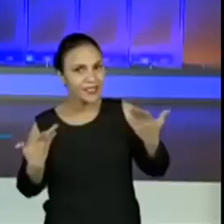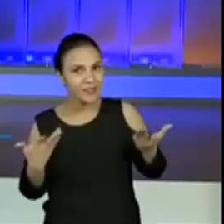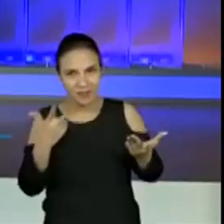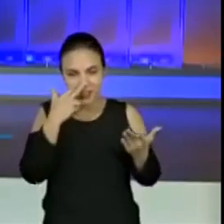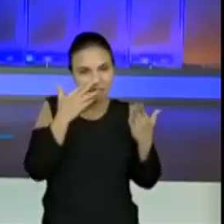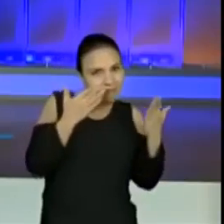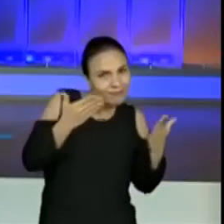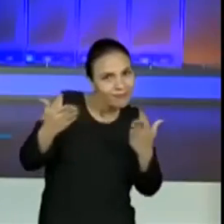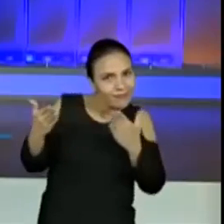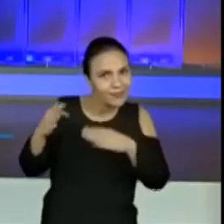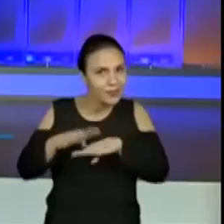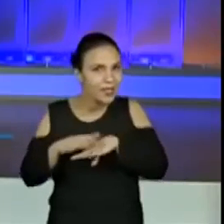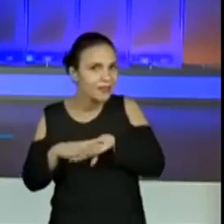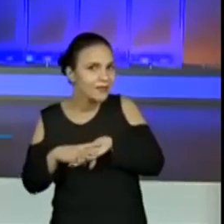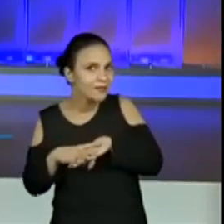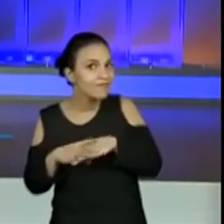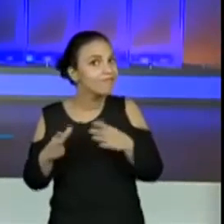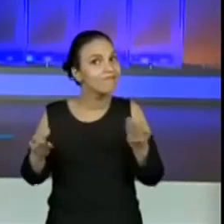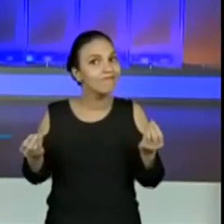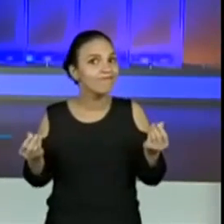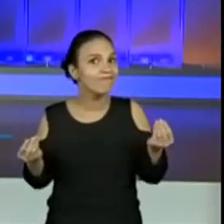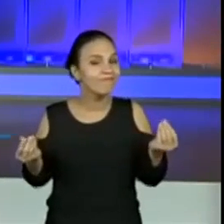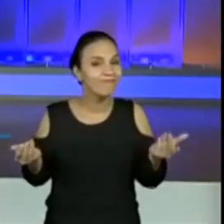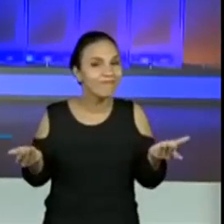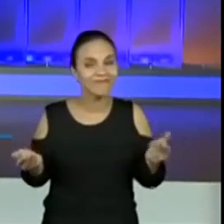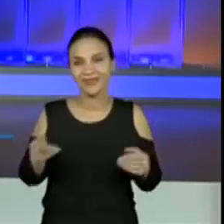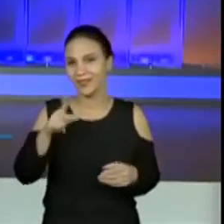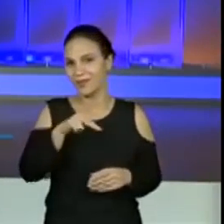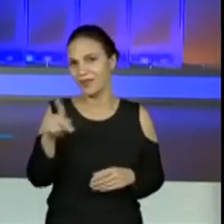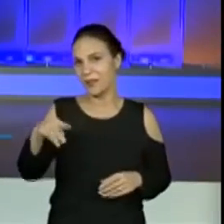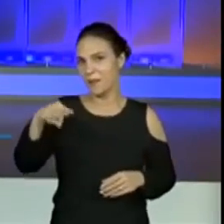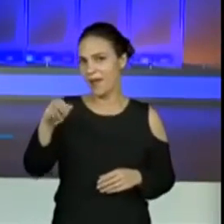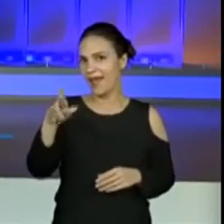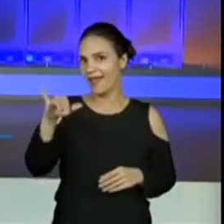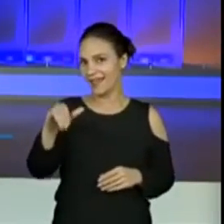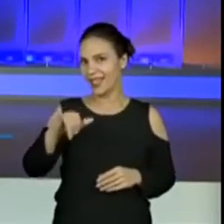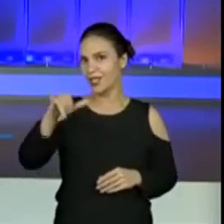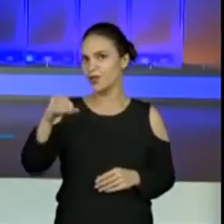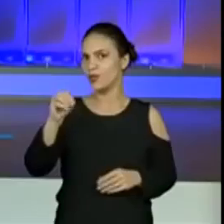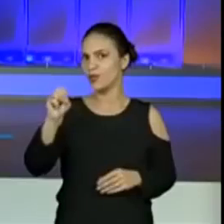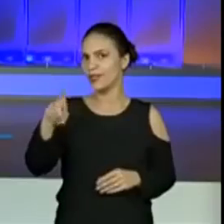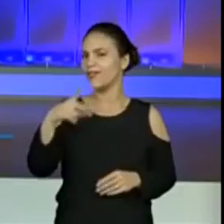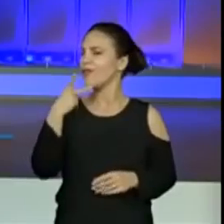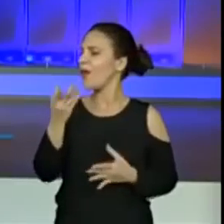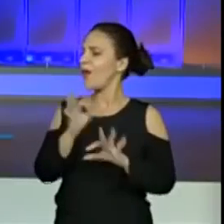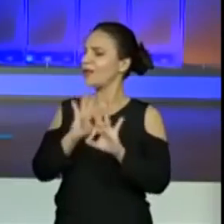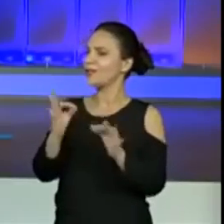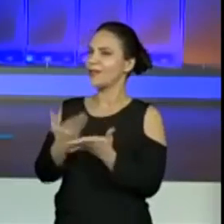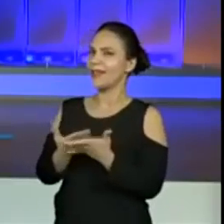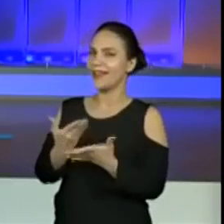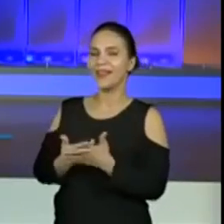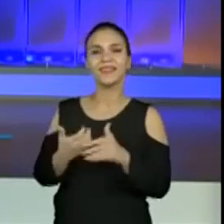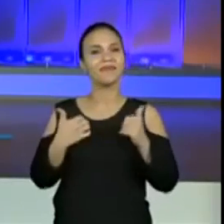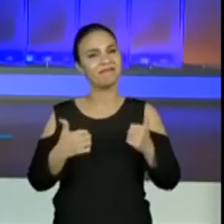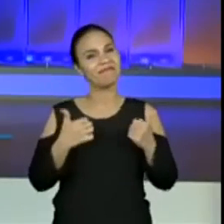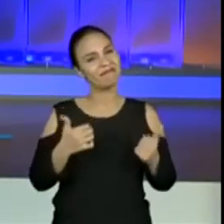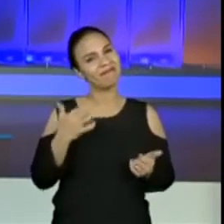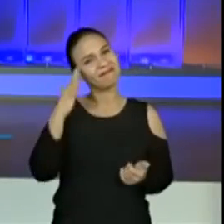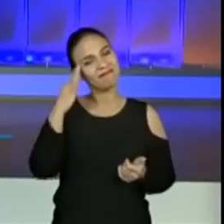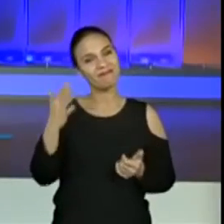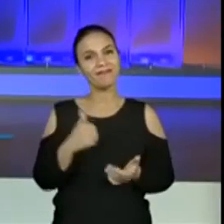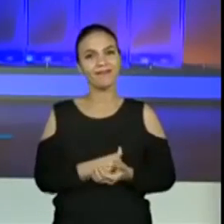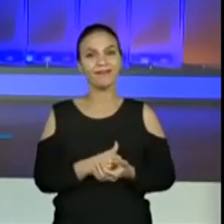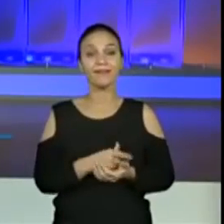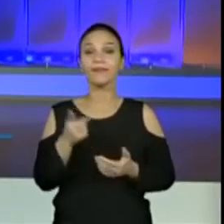mistérios da matemática? E aí? A professora Maria José disse que sim, né? Uma ótima aula. Muito bem. O